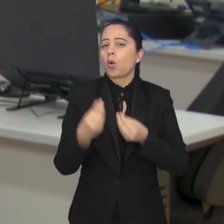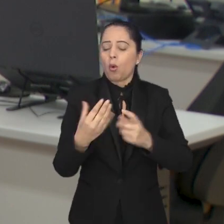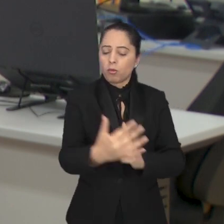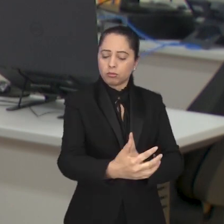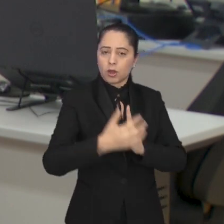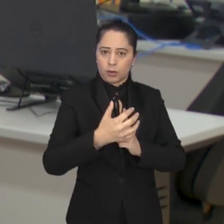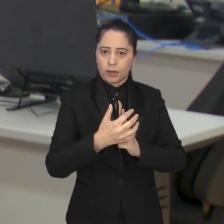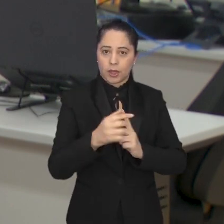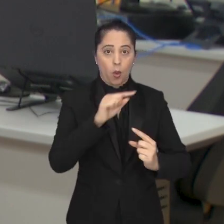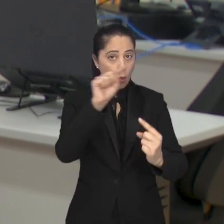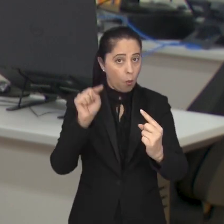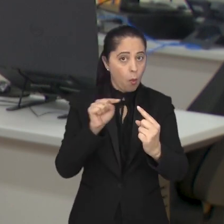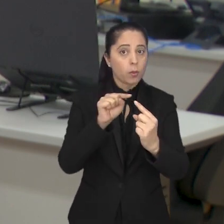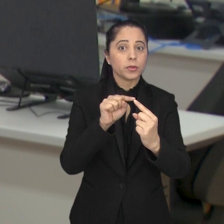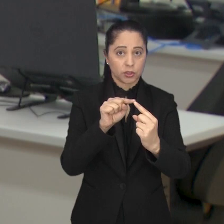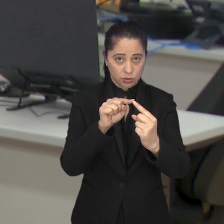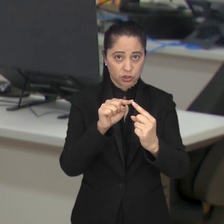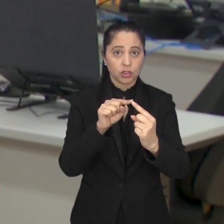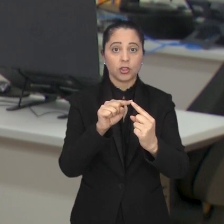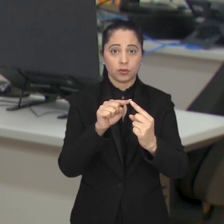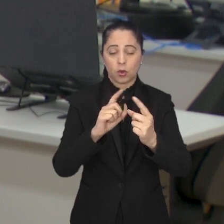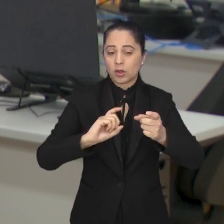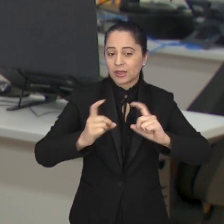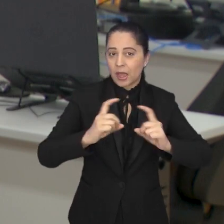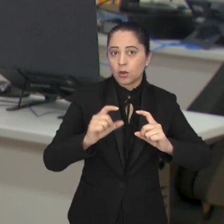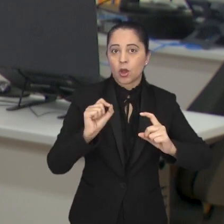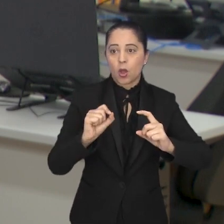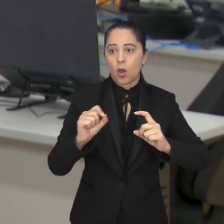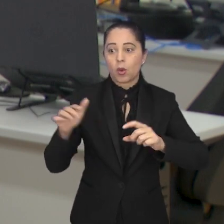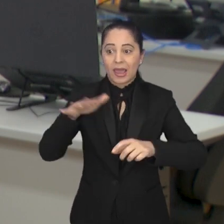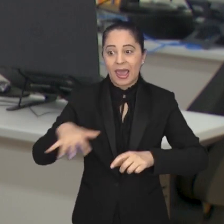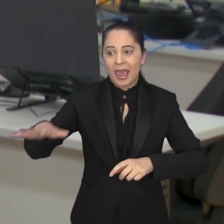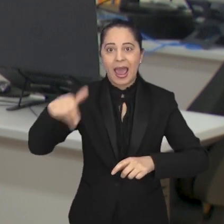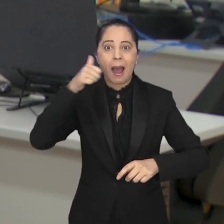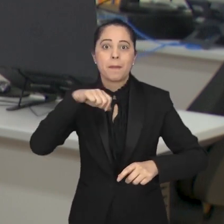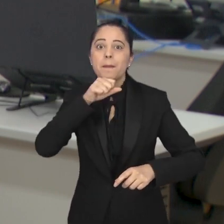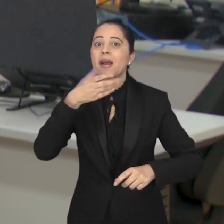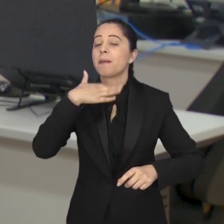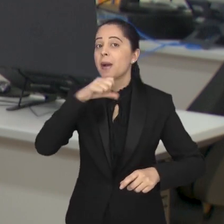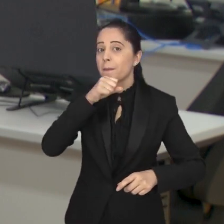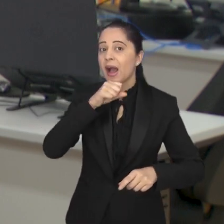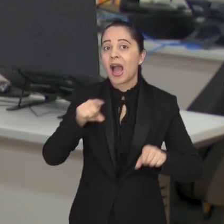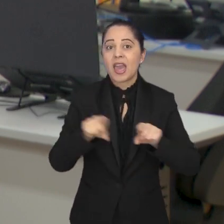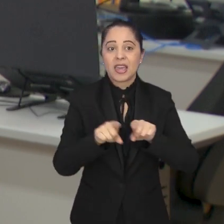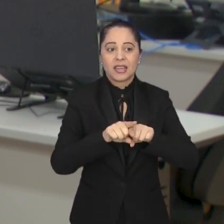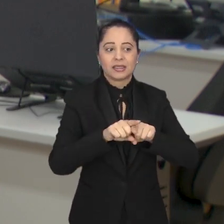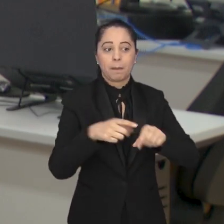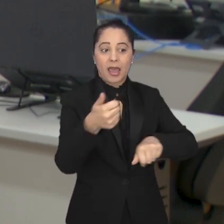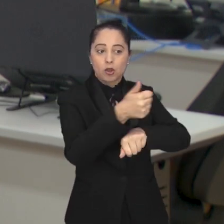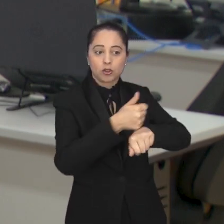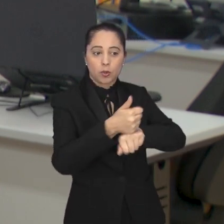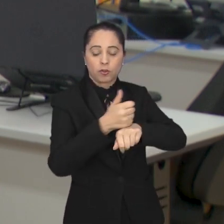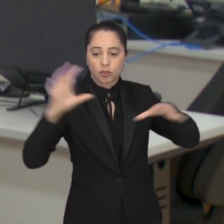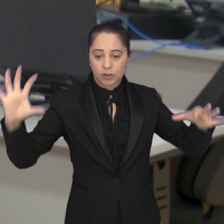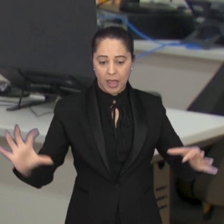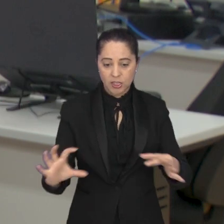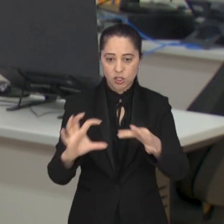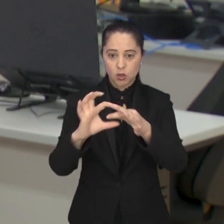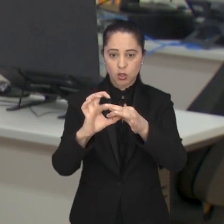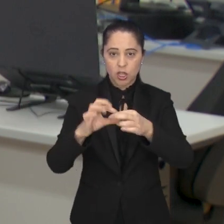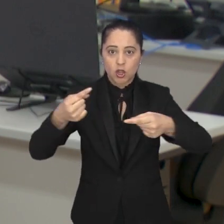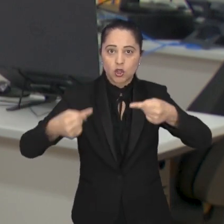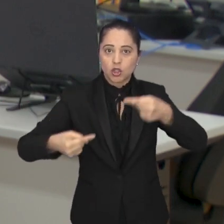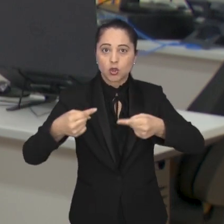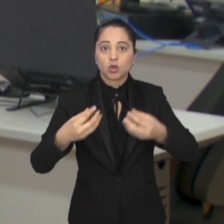autistas. A proposta é que pais e toda a rede de apoio tenham um canal de diálogo aberto para debater o